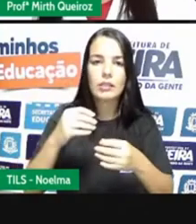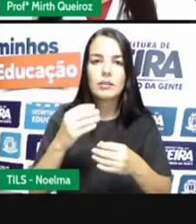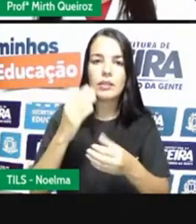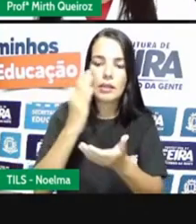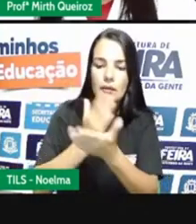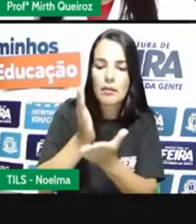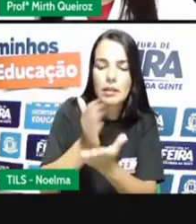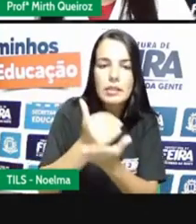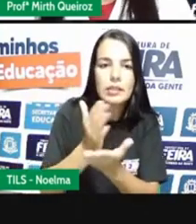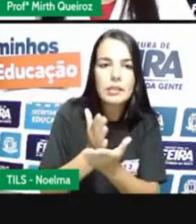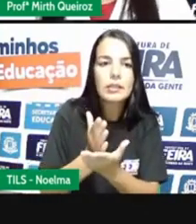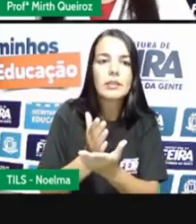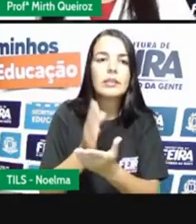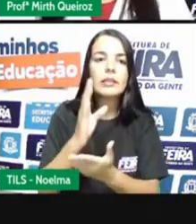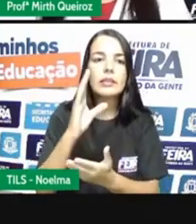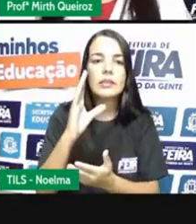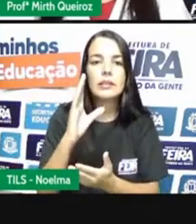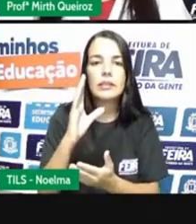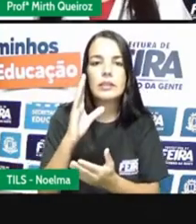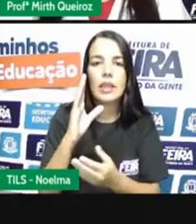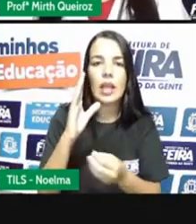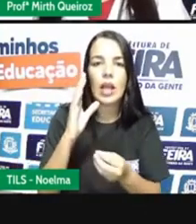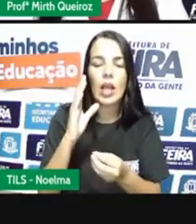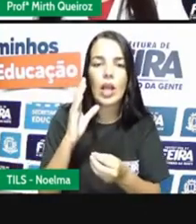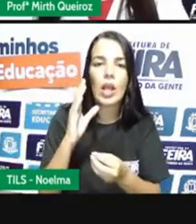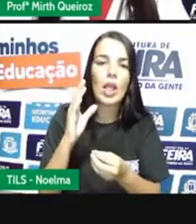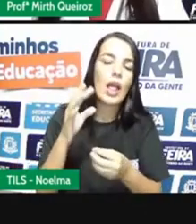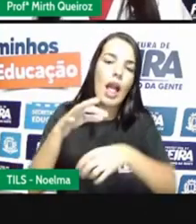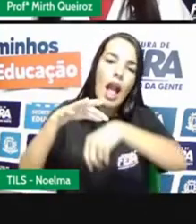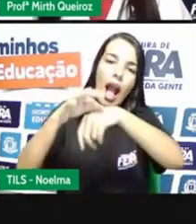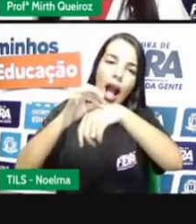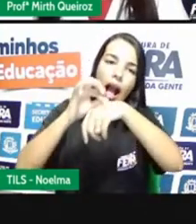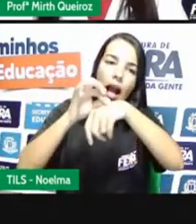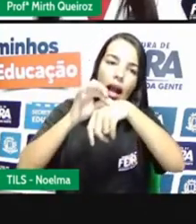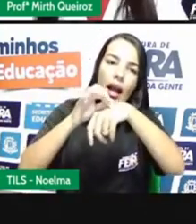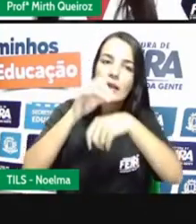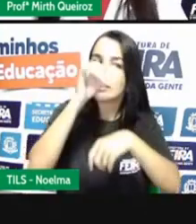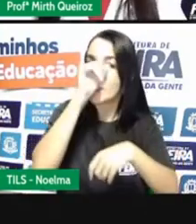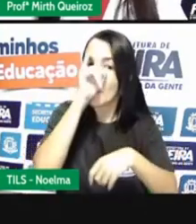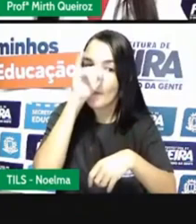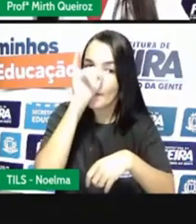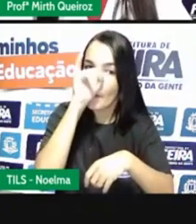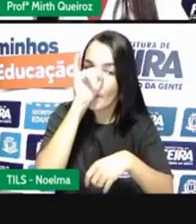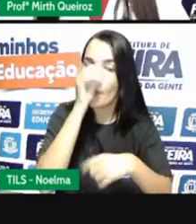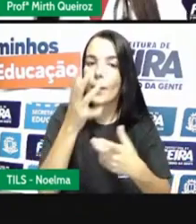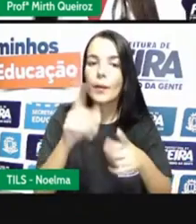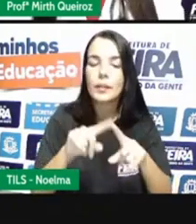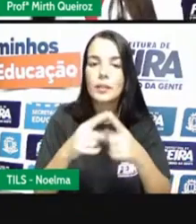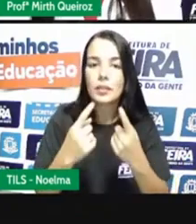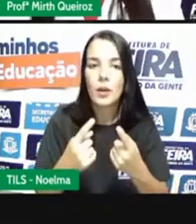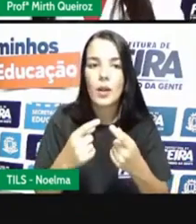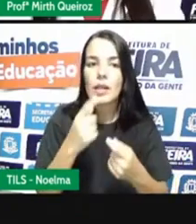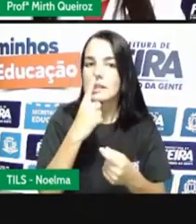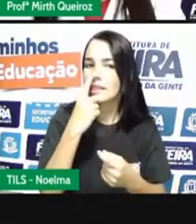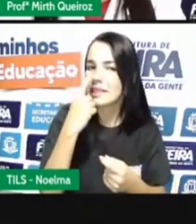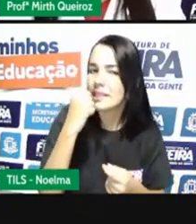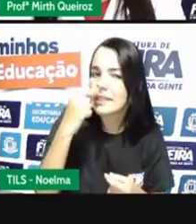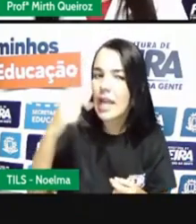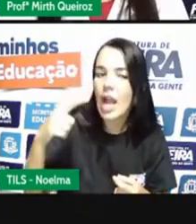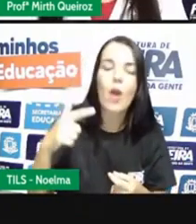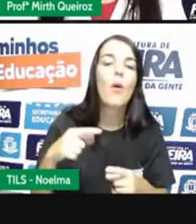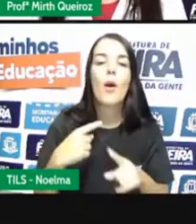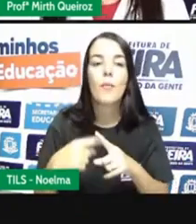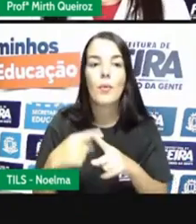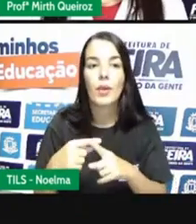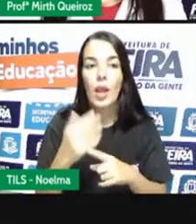cebola, tolcinho, né? A carne de porco e tal. E, por conta disso, que eles eram os tropeiros